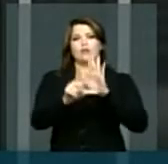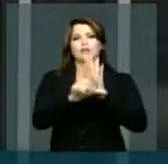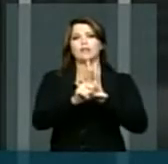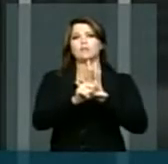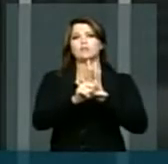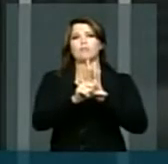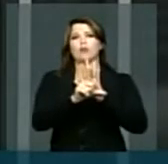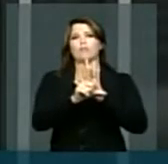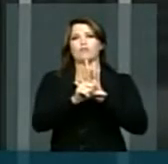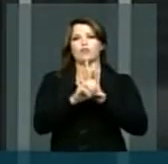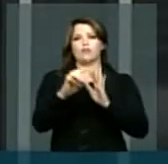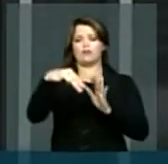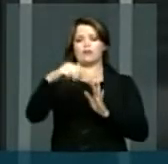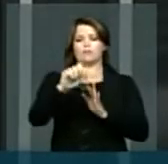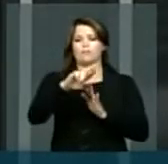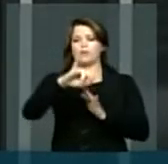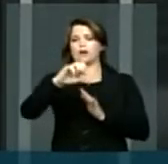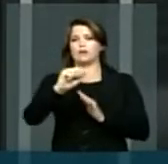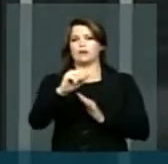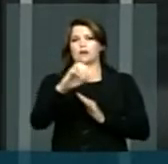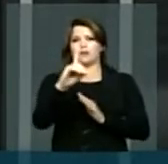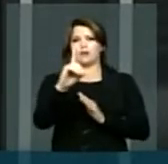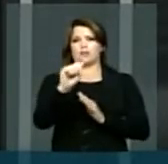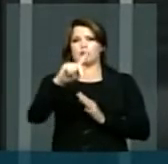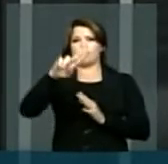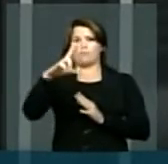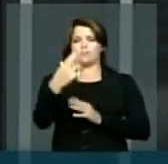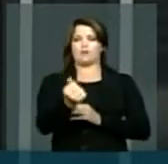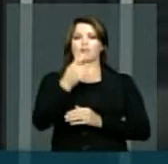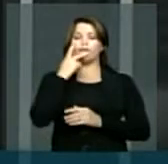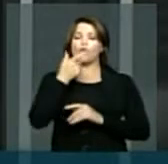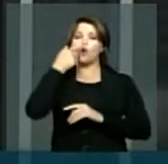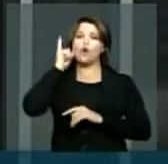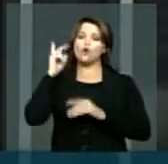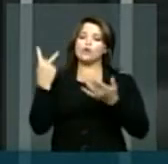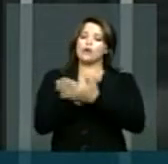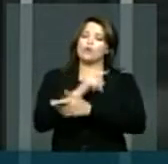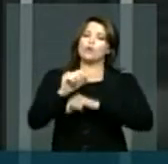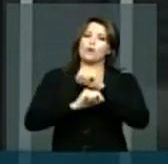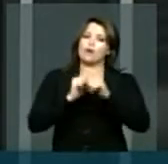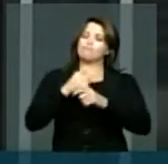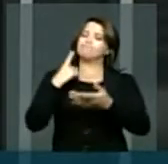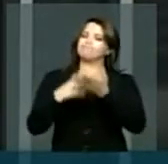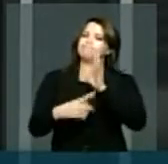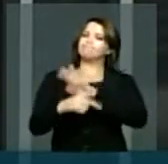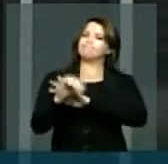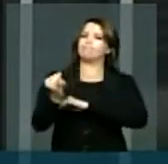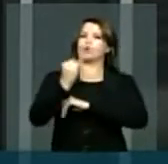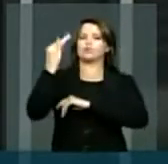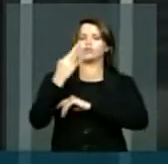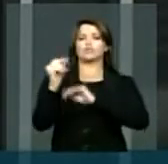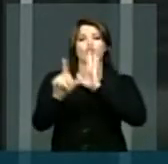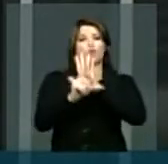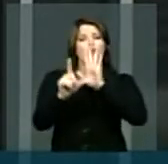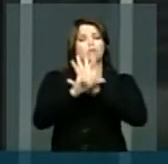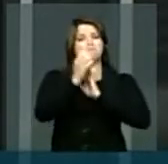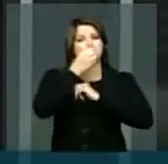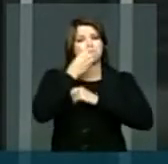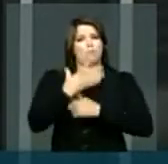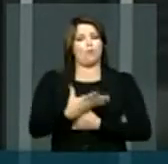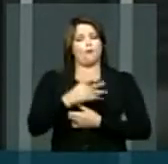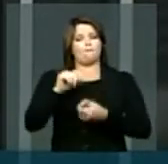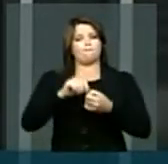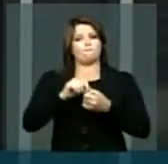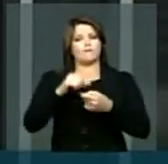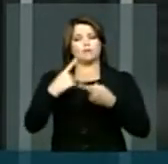Maria da Penha ontem é o marco histórico para o nosso país é uma lei bem sucedida